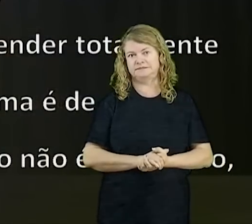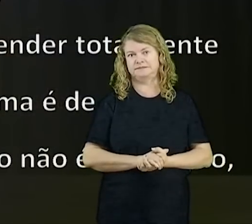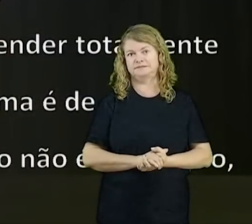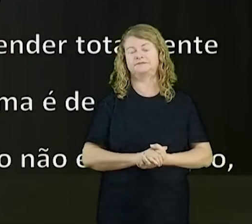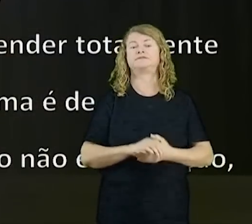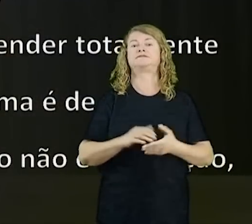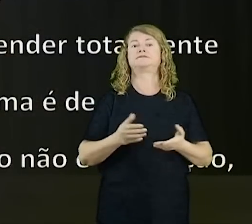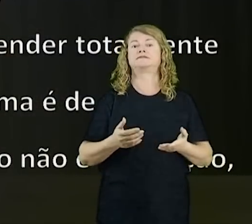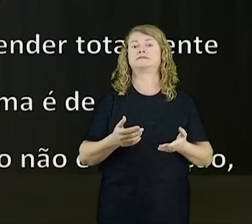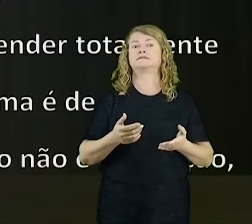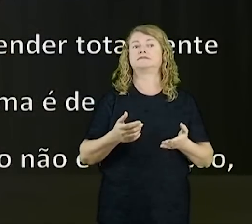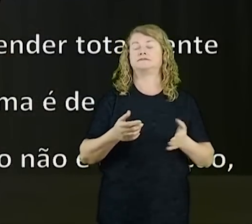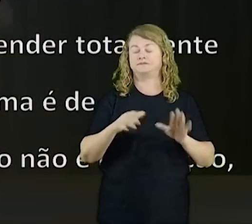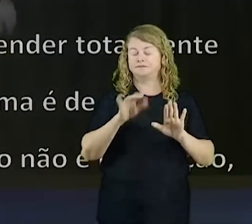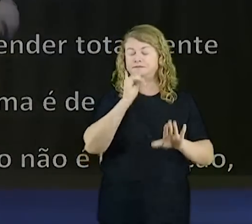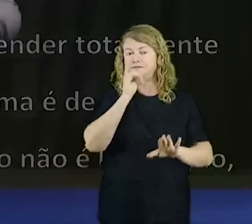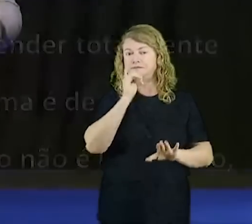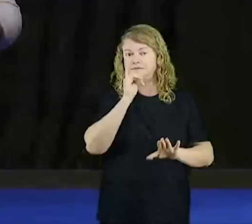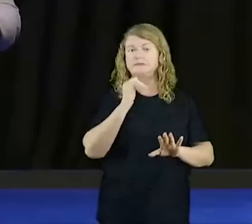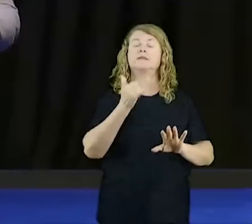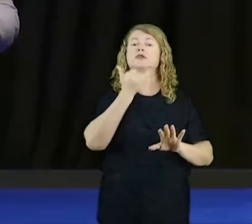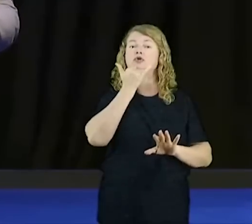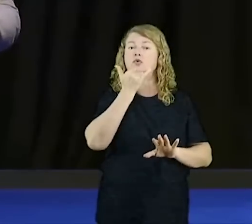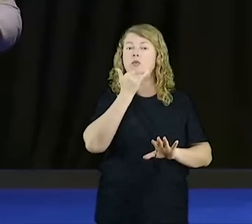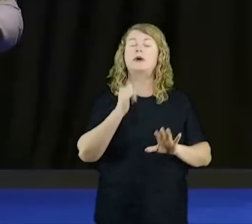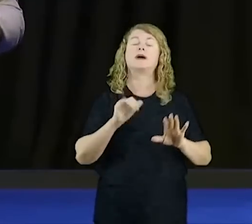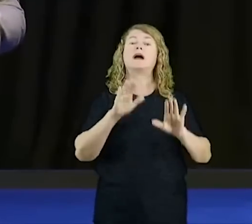demônio não, você está dormindo mal,